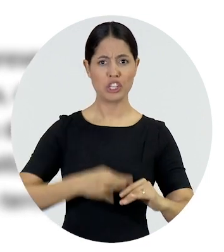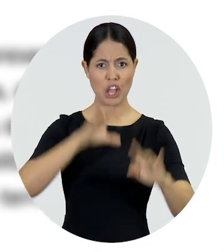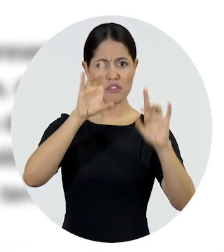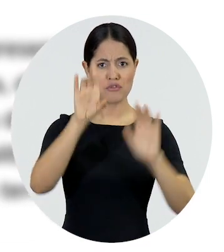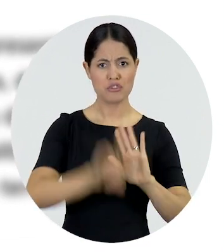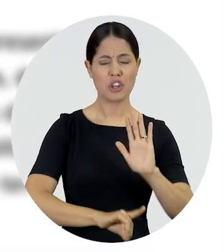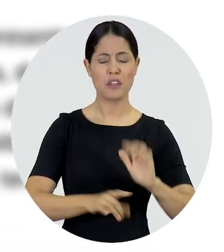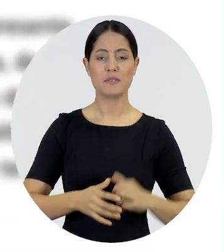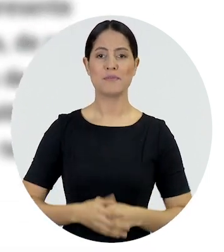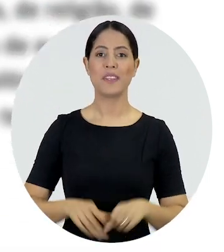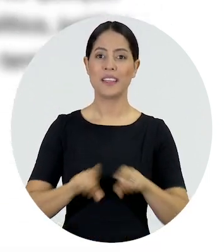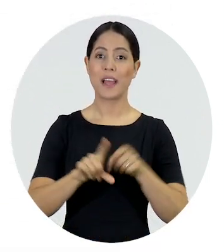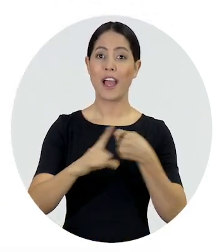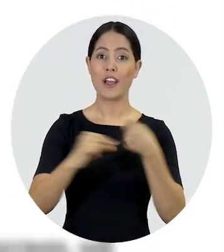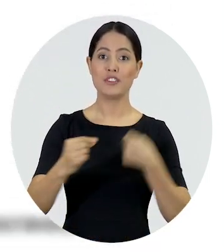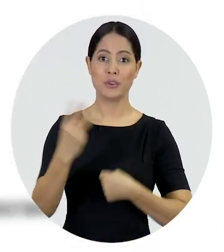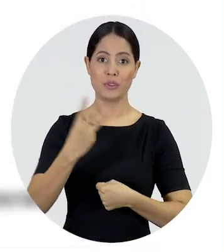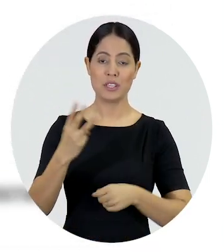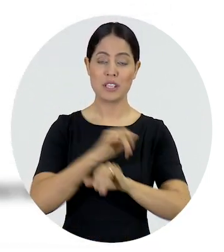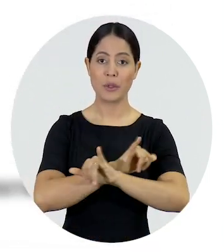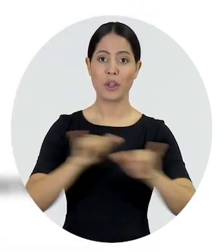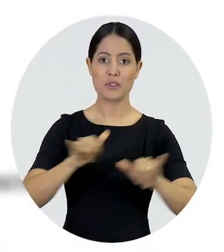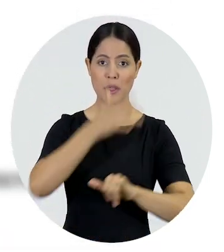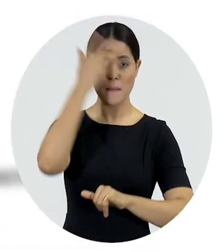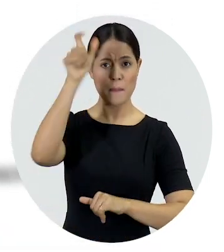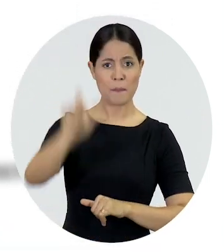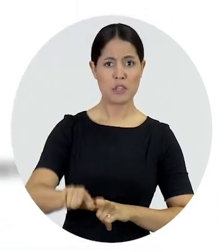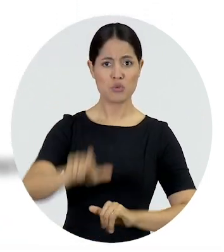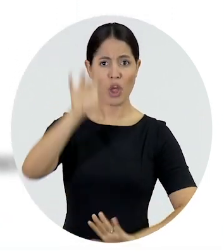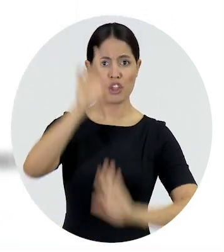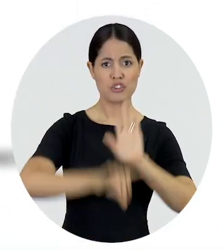O artigo 3º Assim